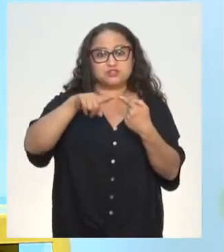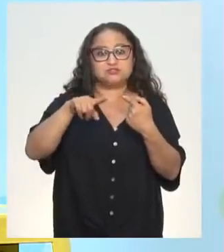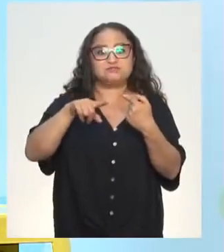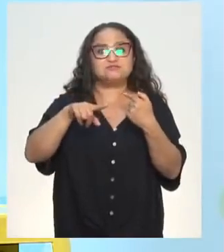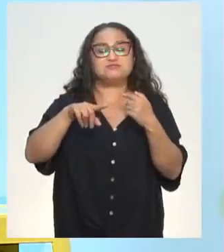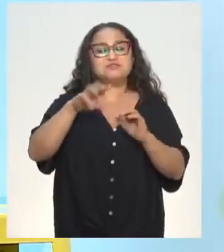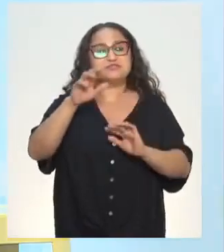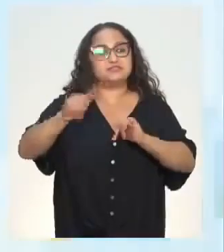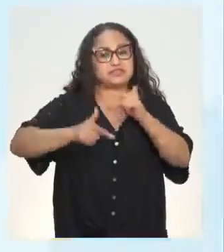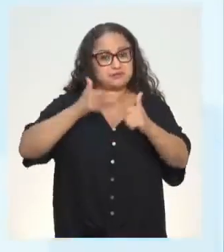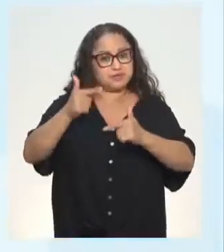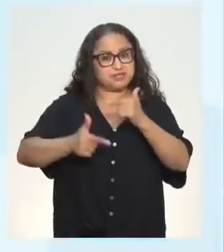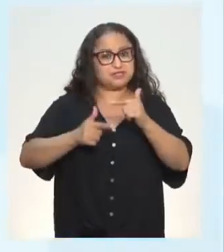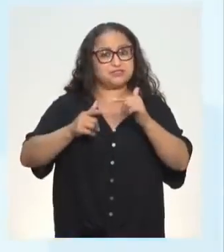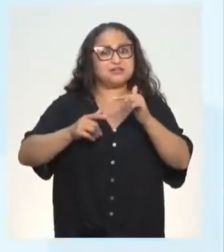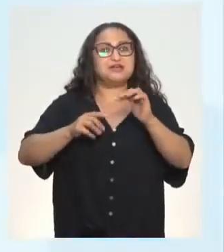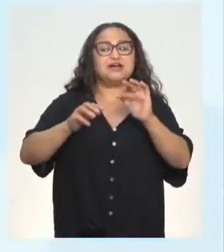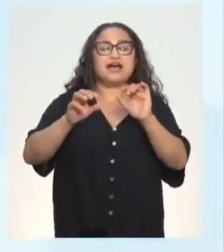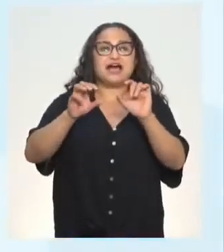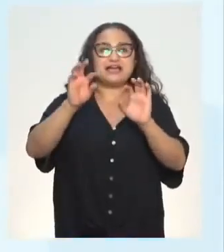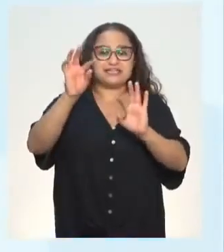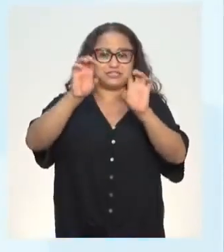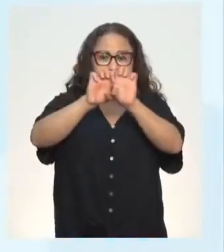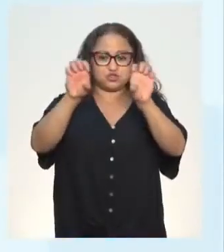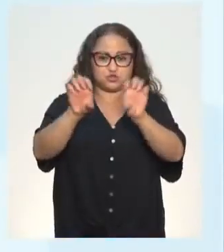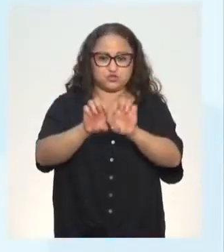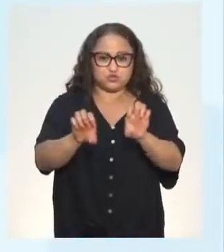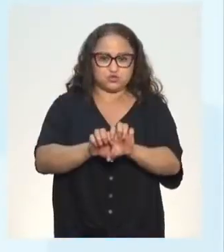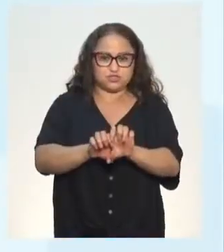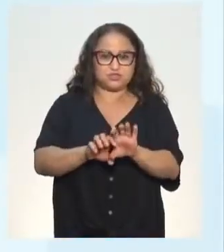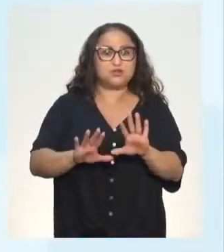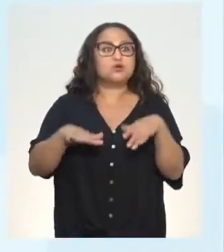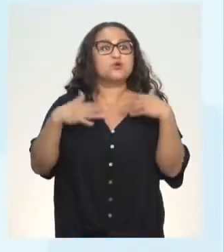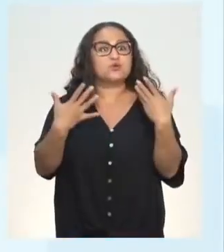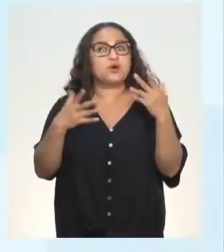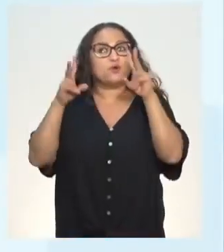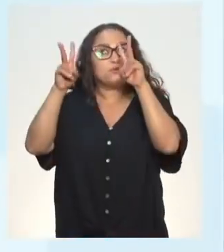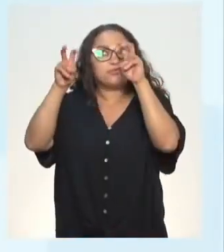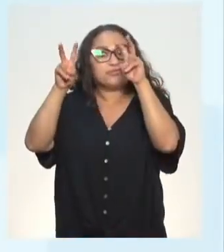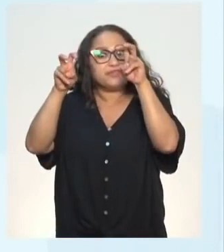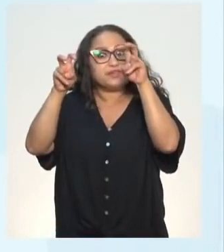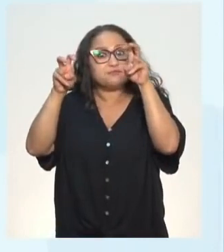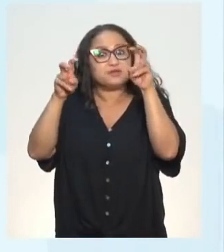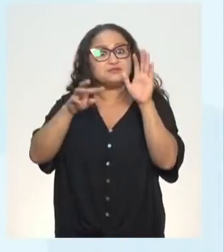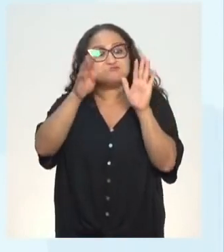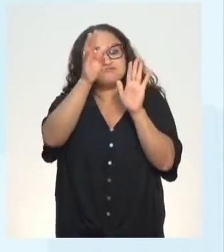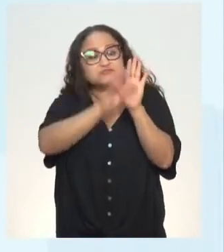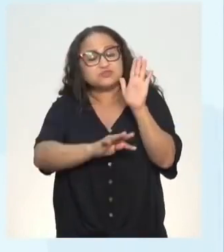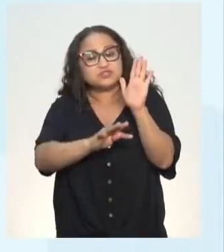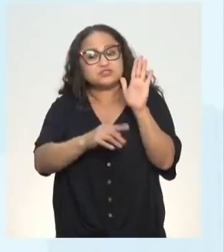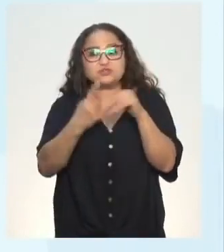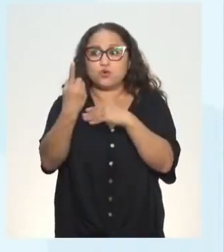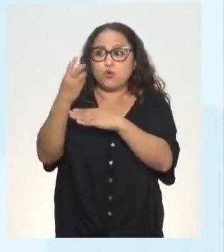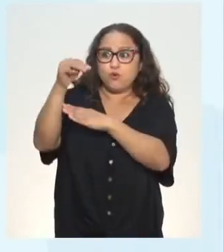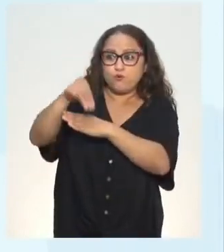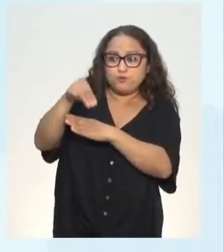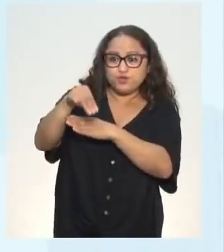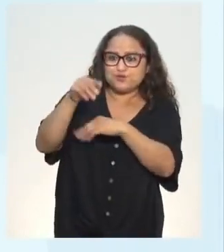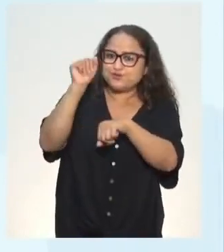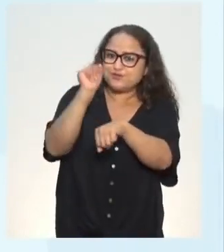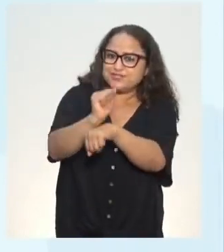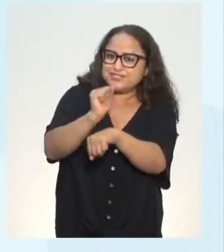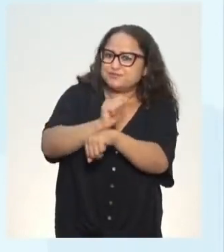vamos lá. Qual o assunto tratado? No texto, eu vou deixar um minuto e a gente volta para